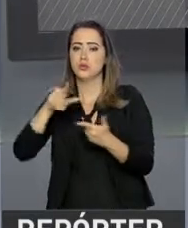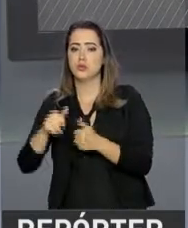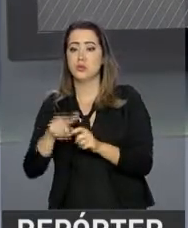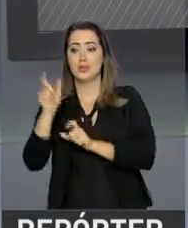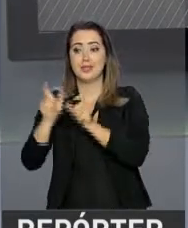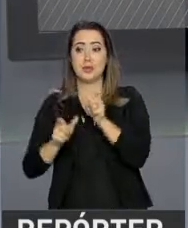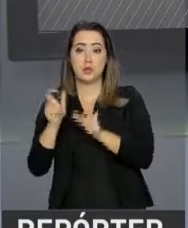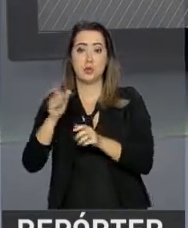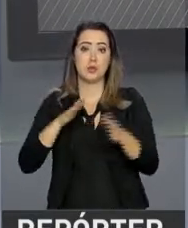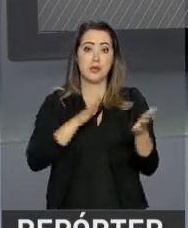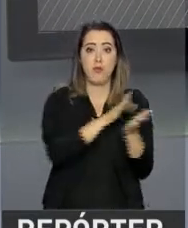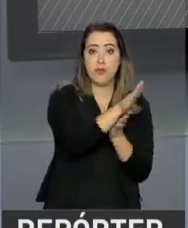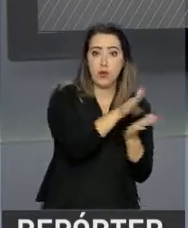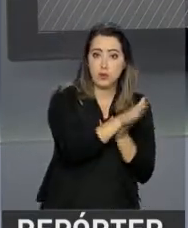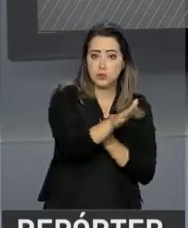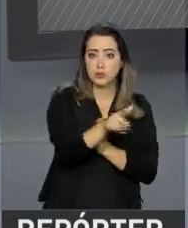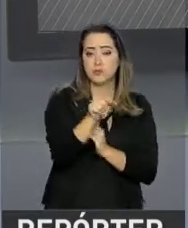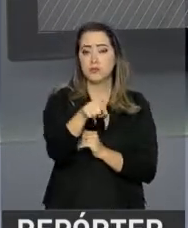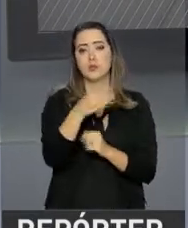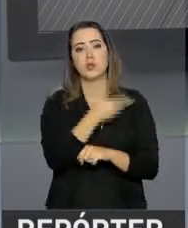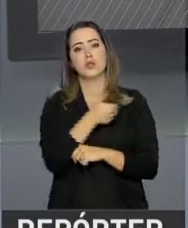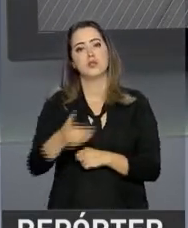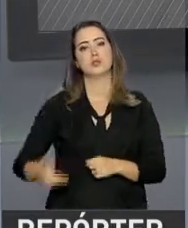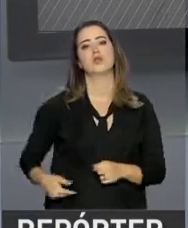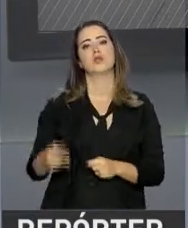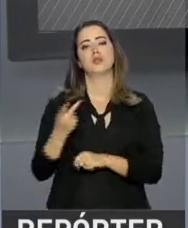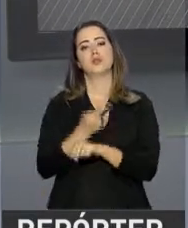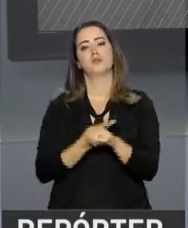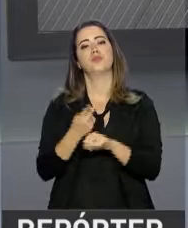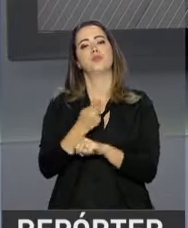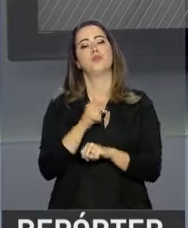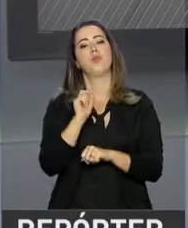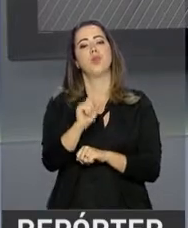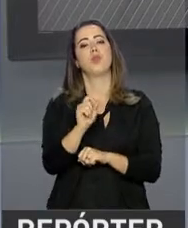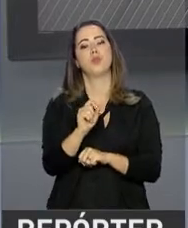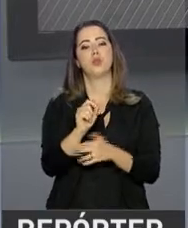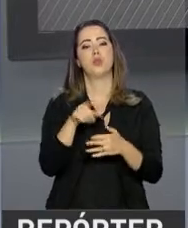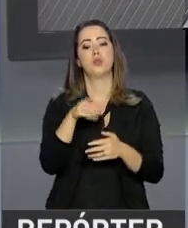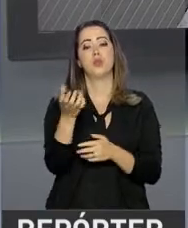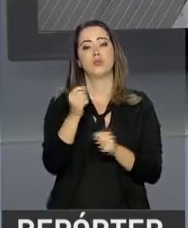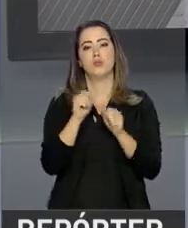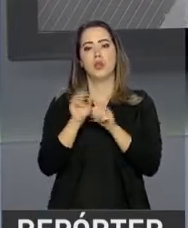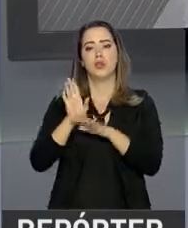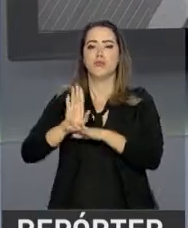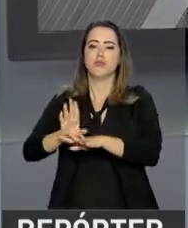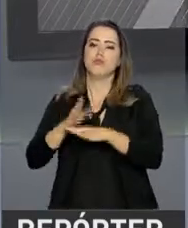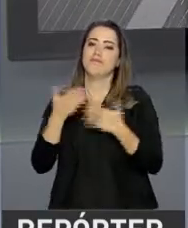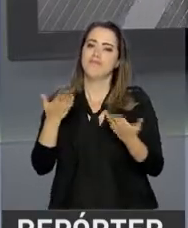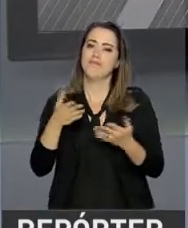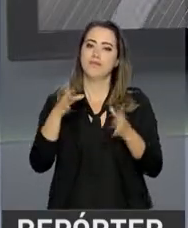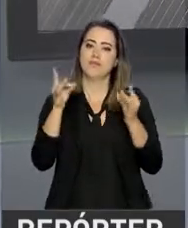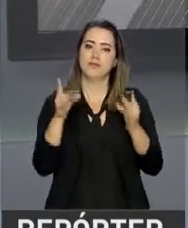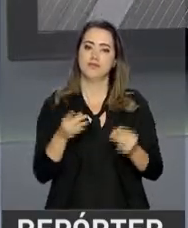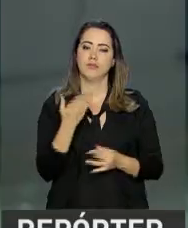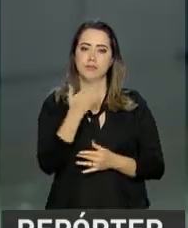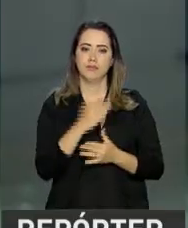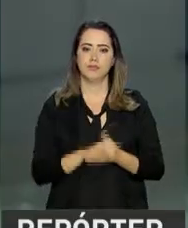Refugiado e o governo brasileiro procura fazer a sua parte. Quem tem as informações é o repórter Pablo Mundim.